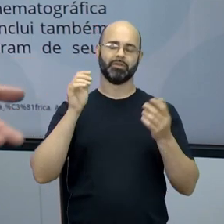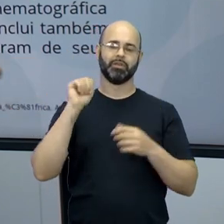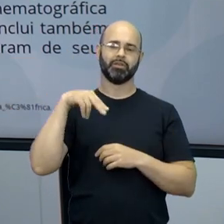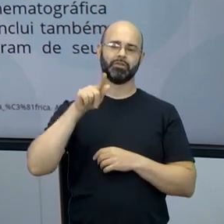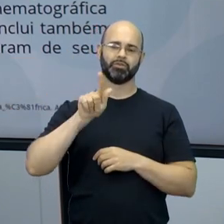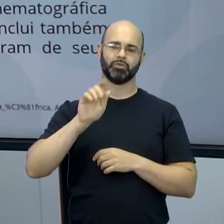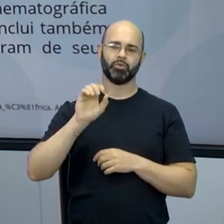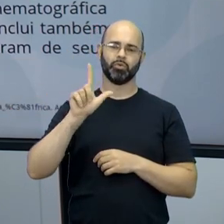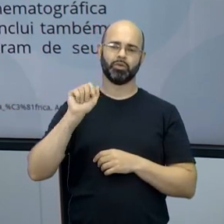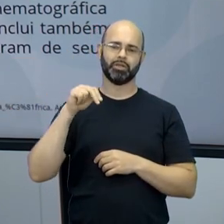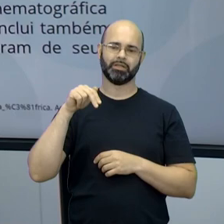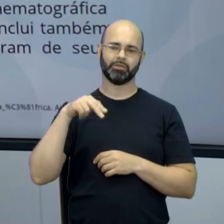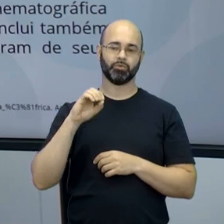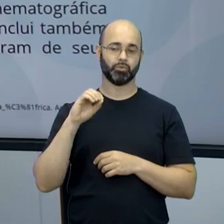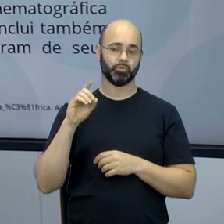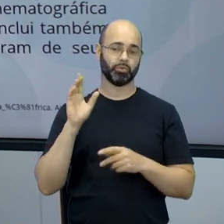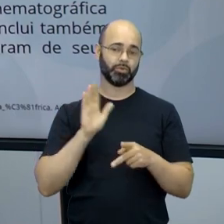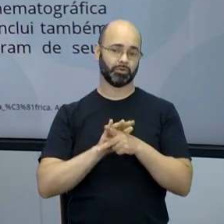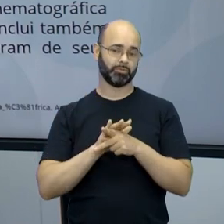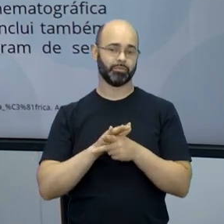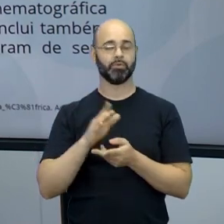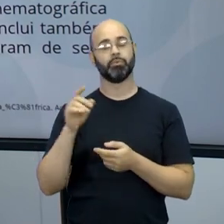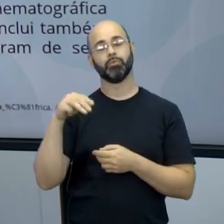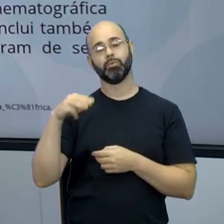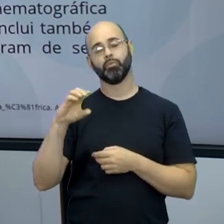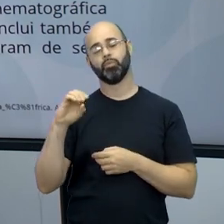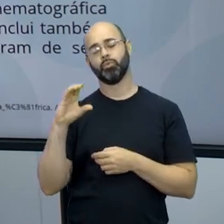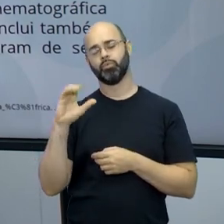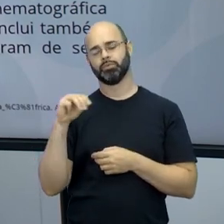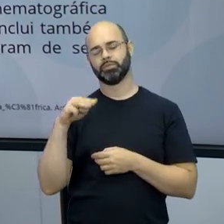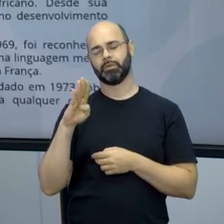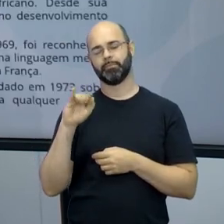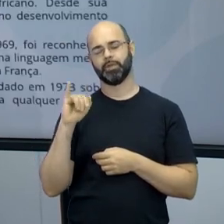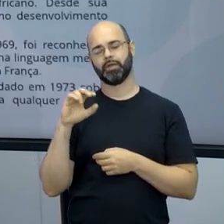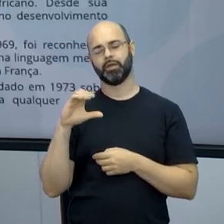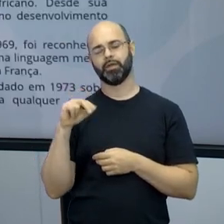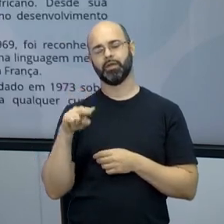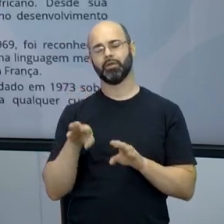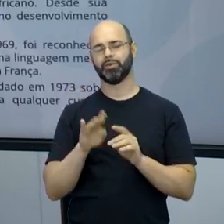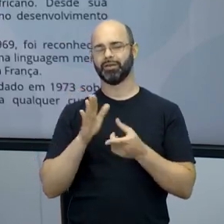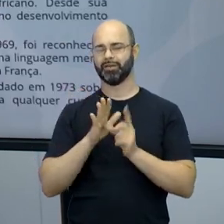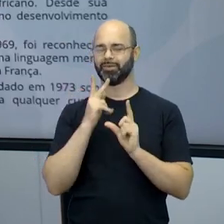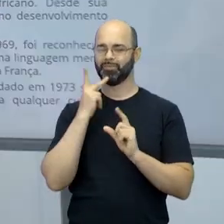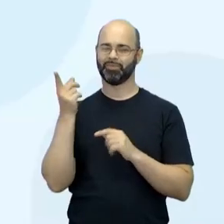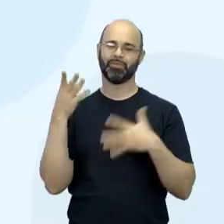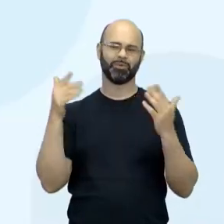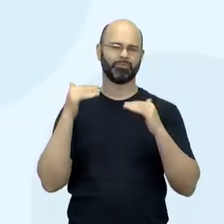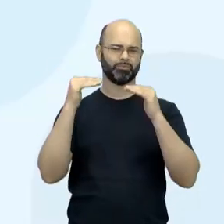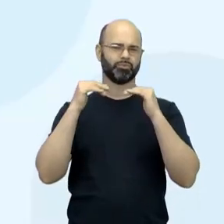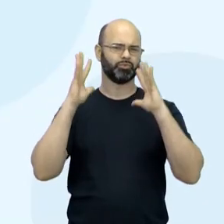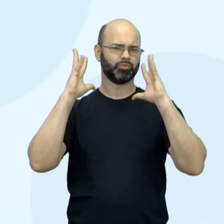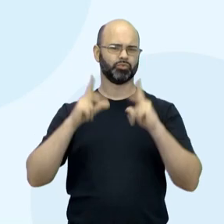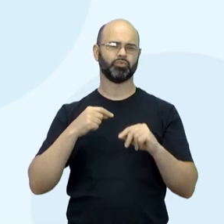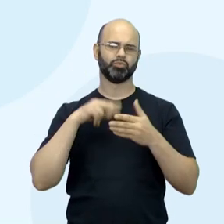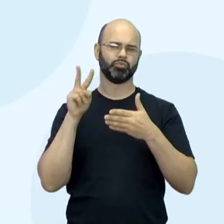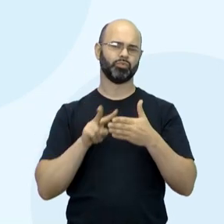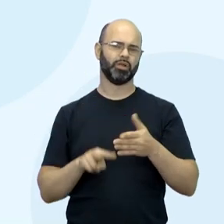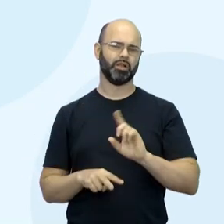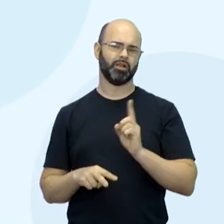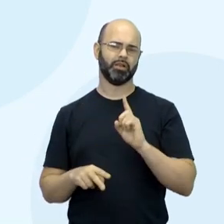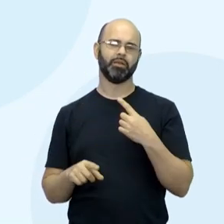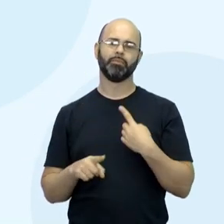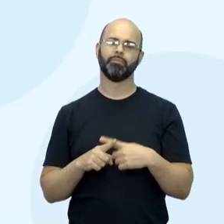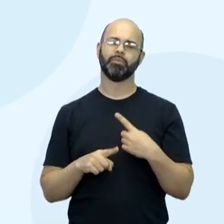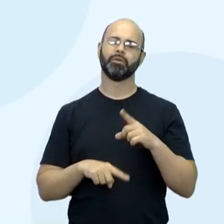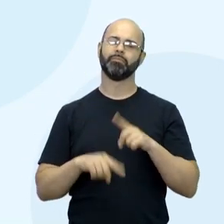português, não, agora é filme angolano, moçambicano, por exemplo, igual que você falou para a gente. Vamos lá, então. Aí eu não vou ler tudo, só alguns trechos, porque tem um